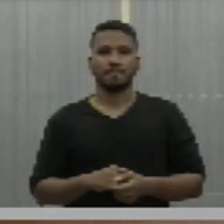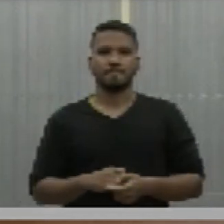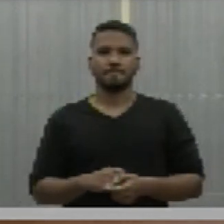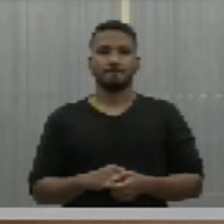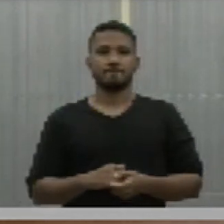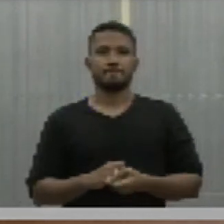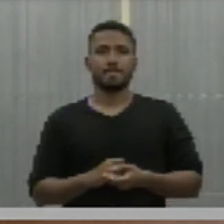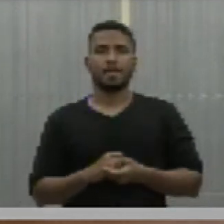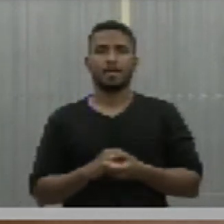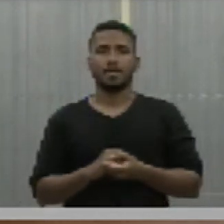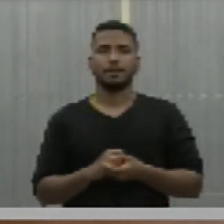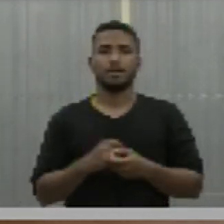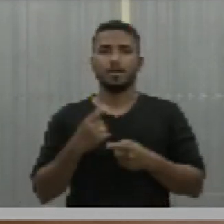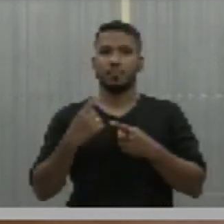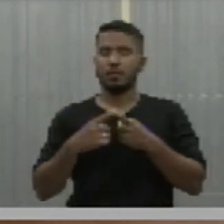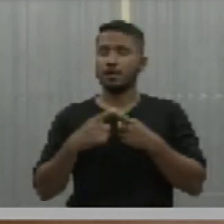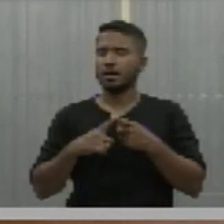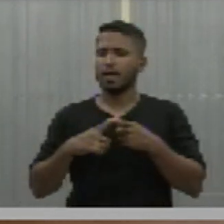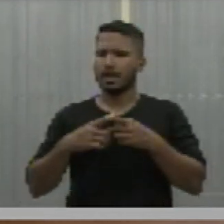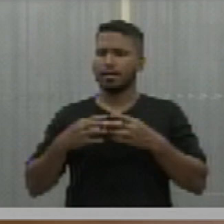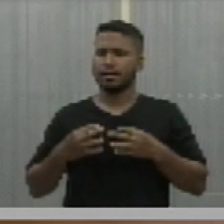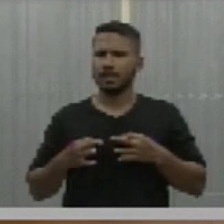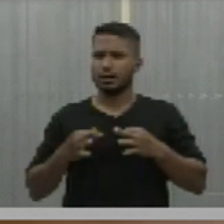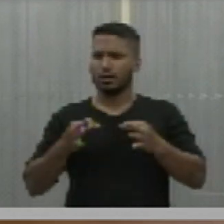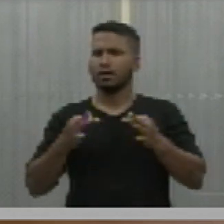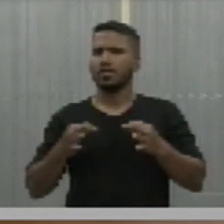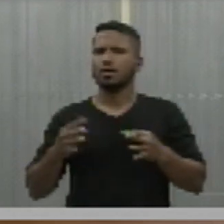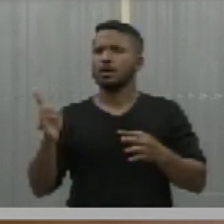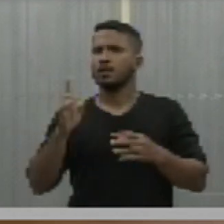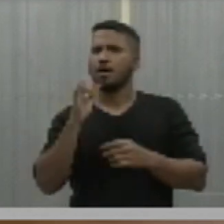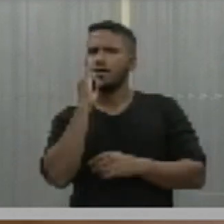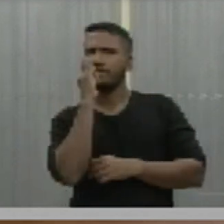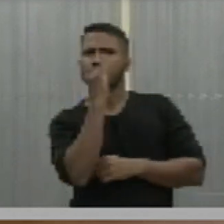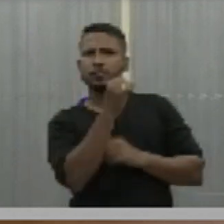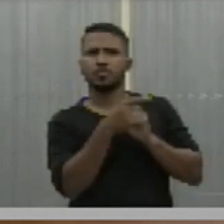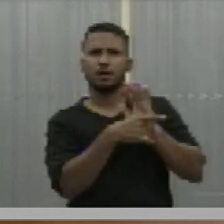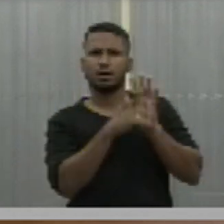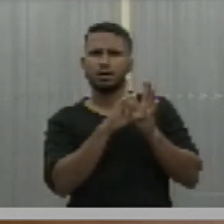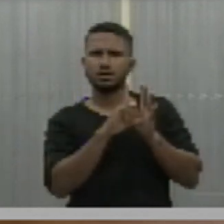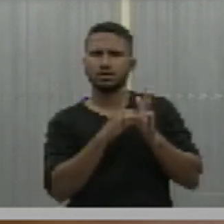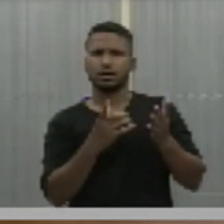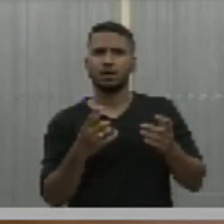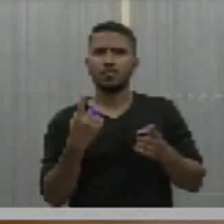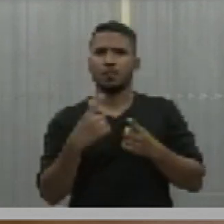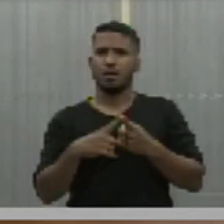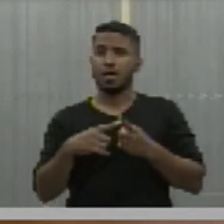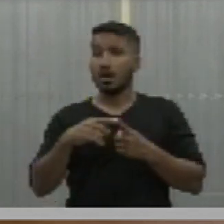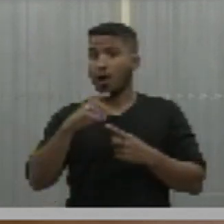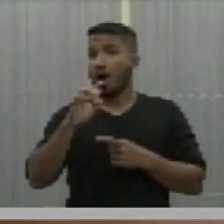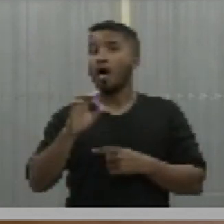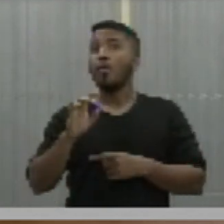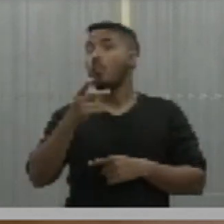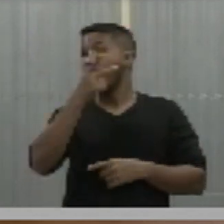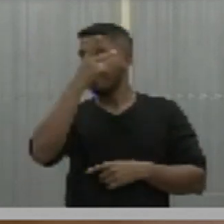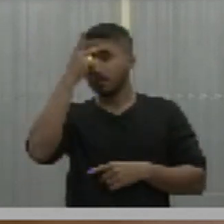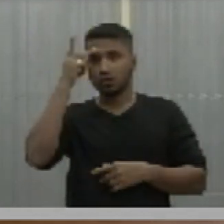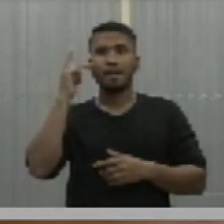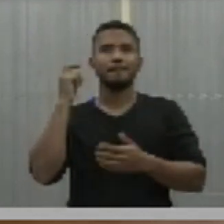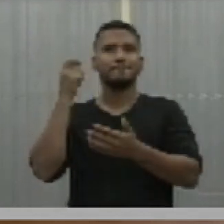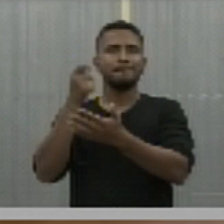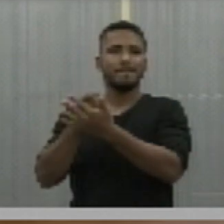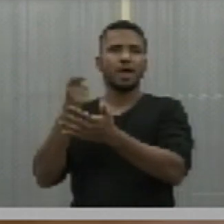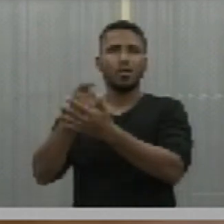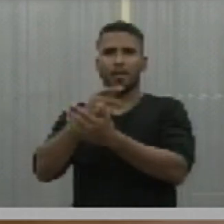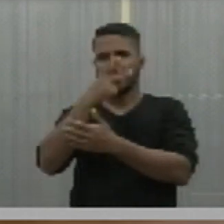grandes, as gigantes da tecnologia não avisaram, não prepararam, porque alguém patrocinou aquilo? Então,